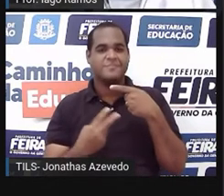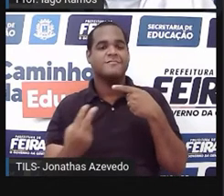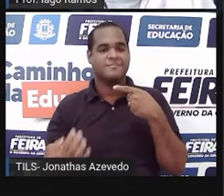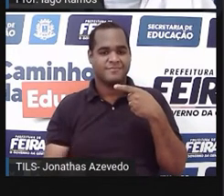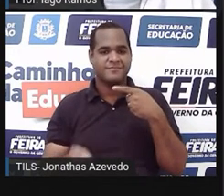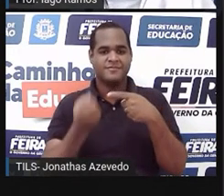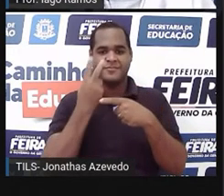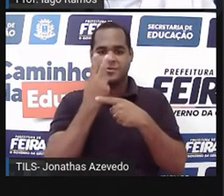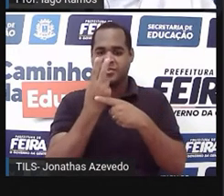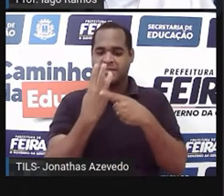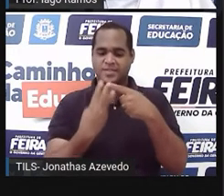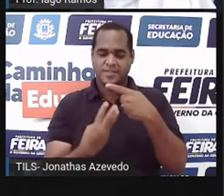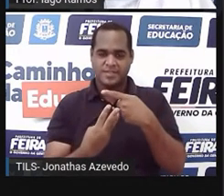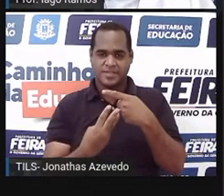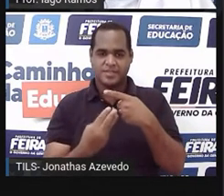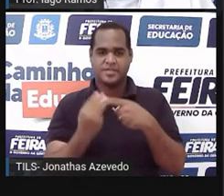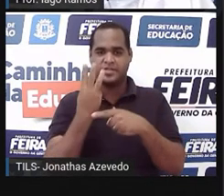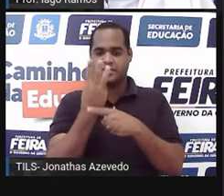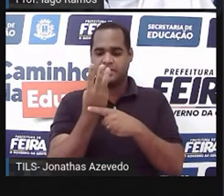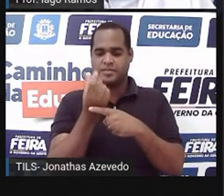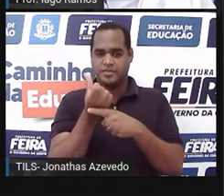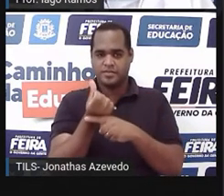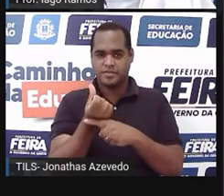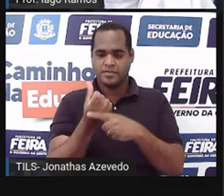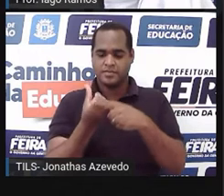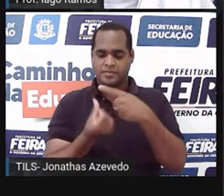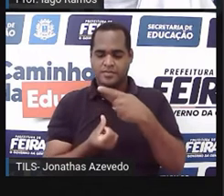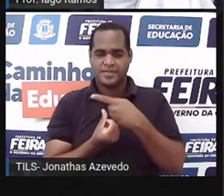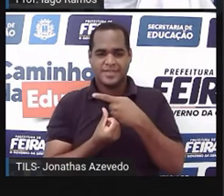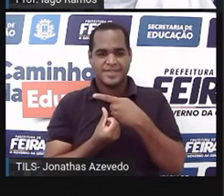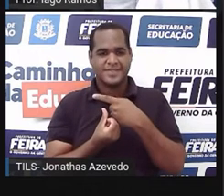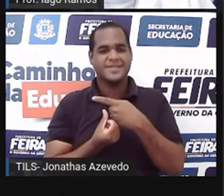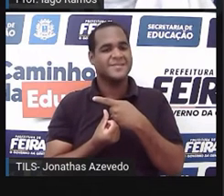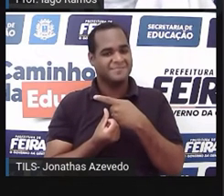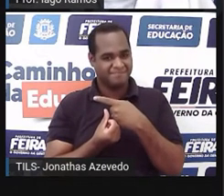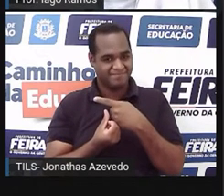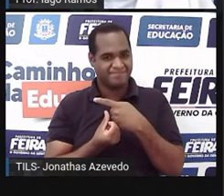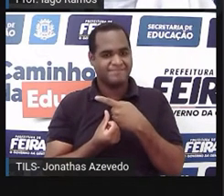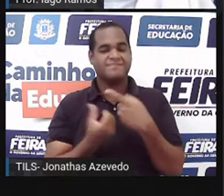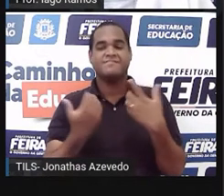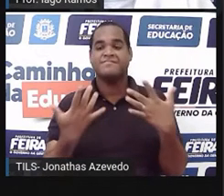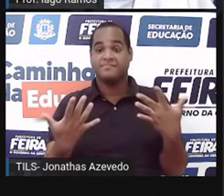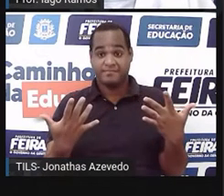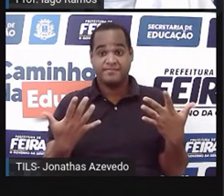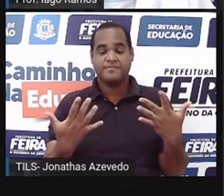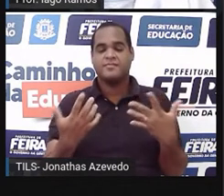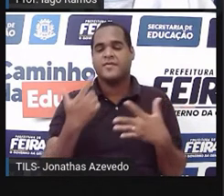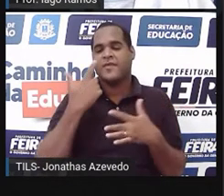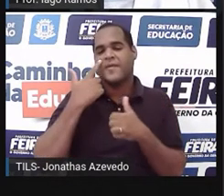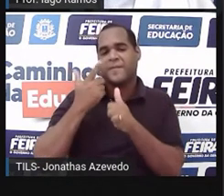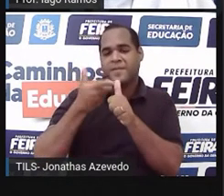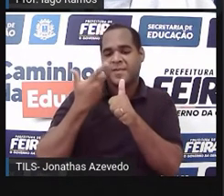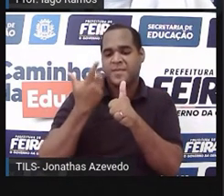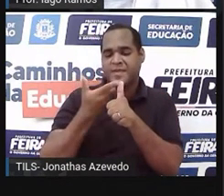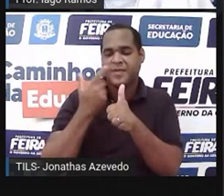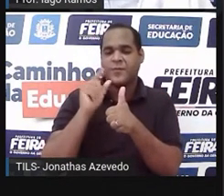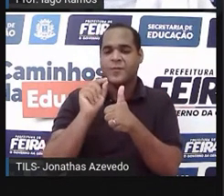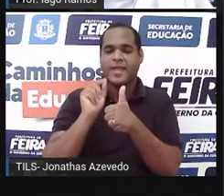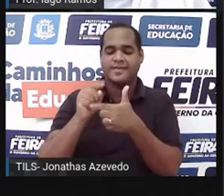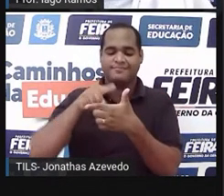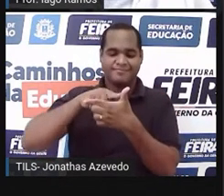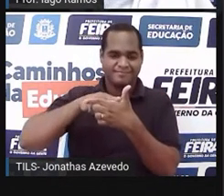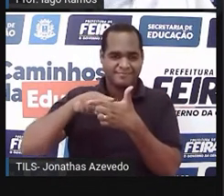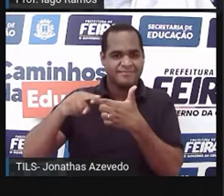fração dois terços e a fração trinta e seis sextos, tá bom? E para isso a gente vai usar a